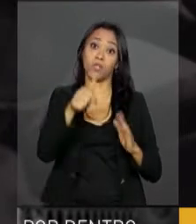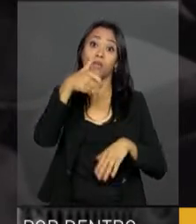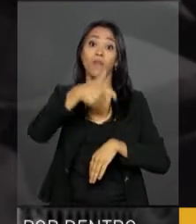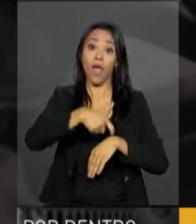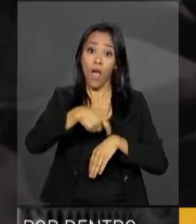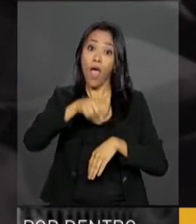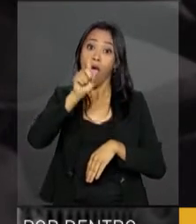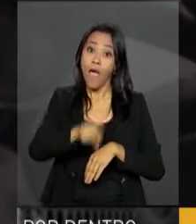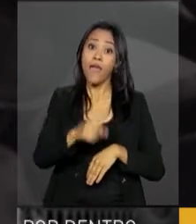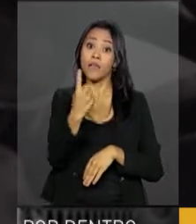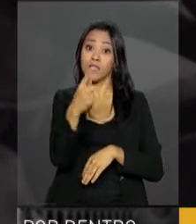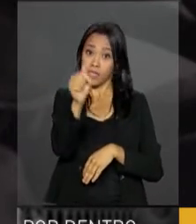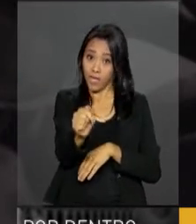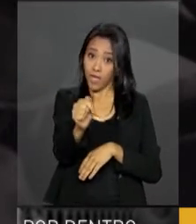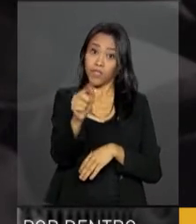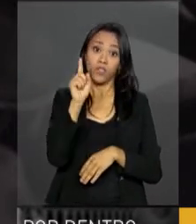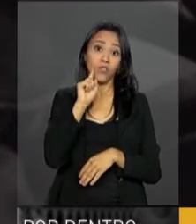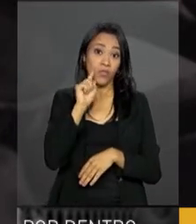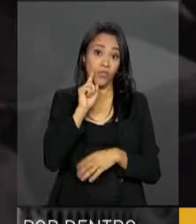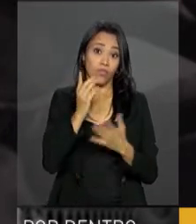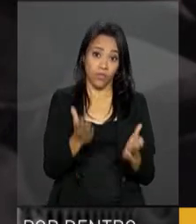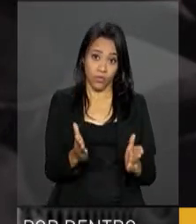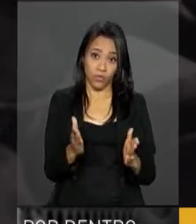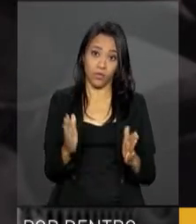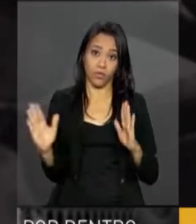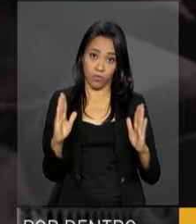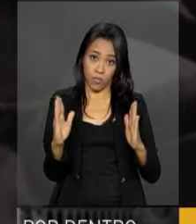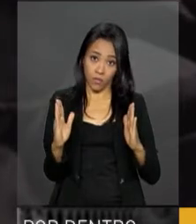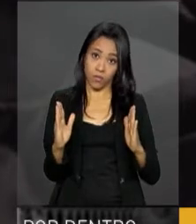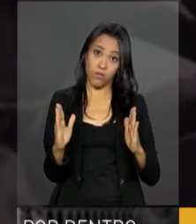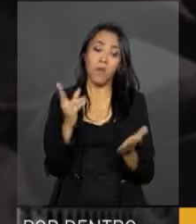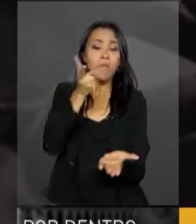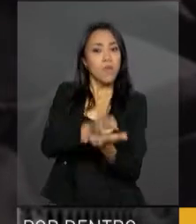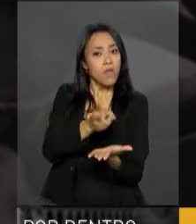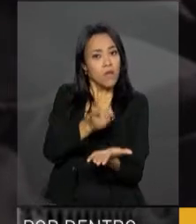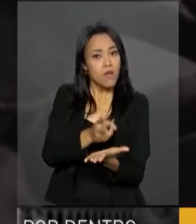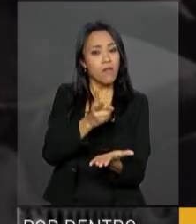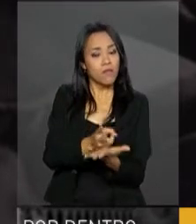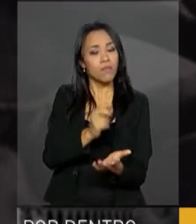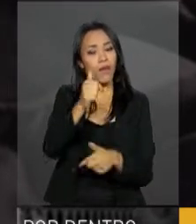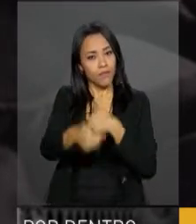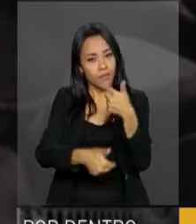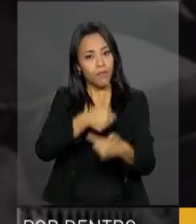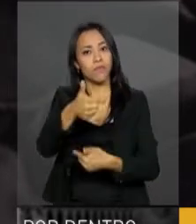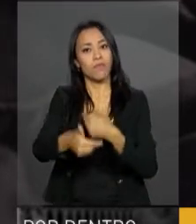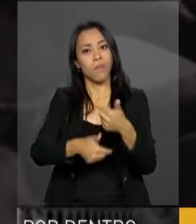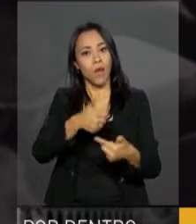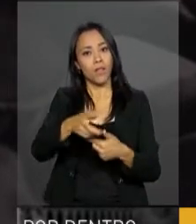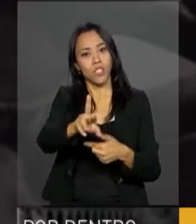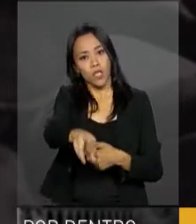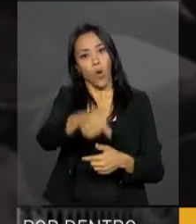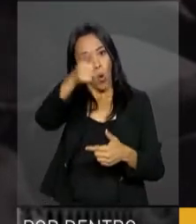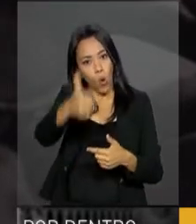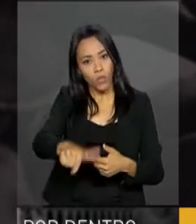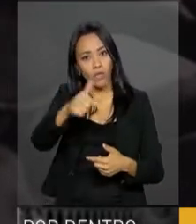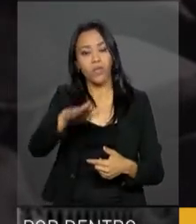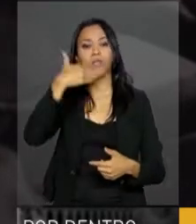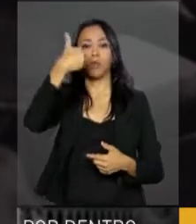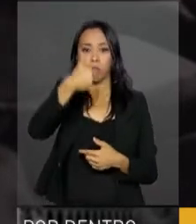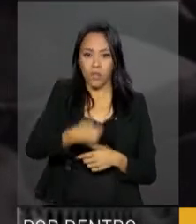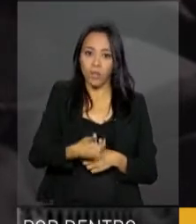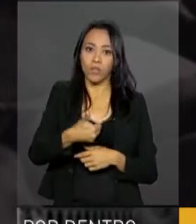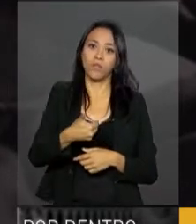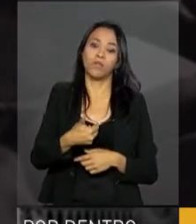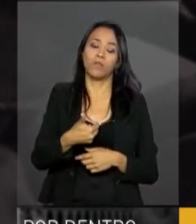é 17 dias dos 20. Mesmo para fazer esse trabalho de recurso, em grau recursal, de